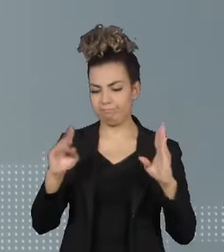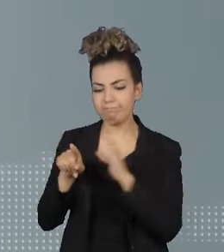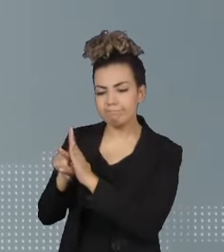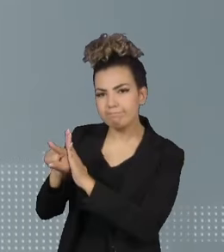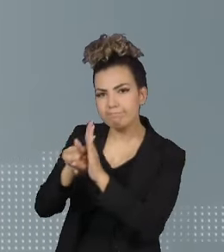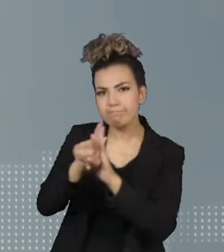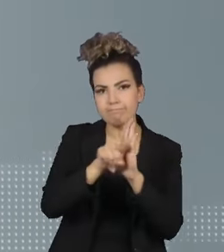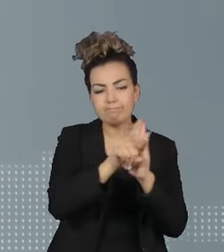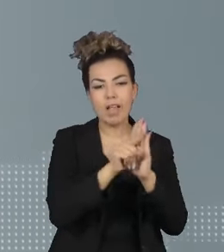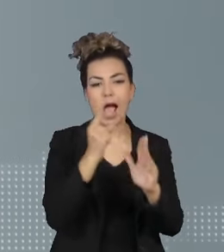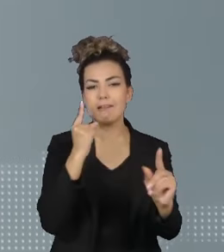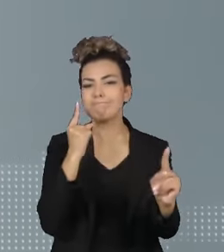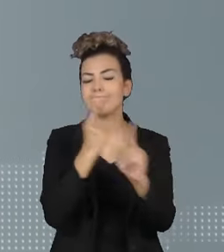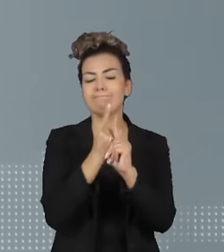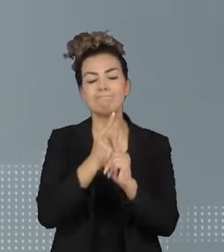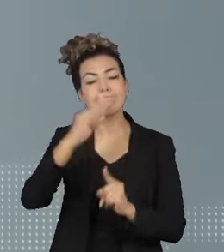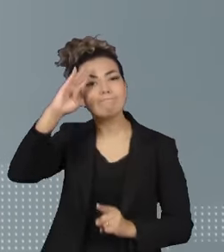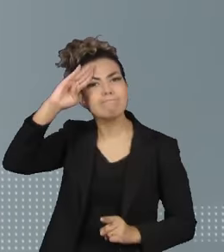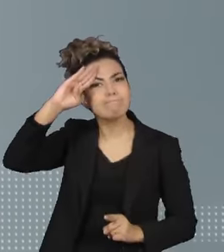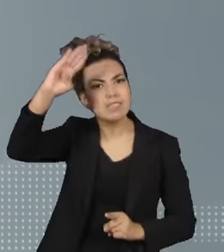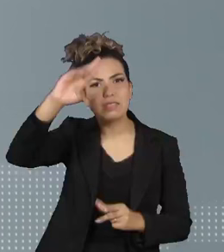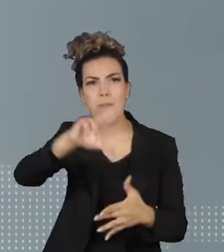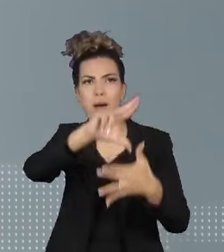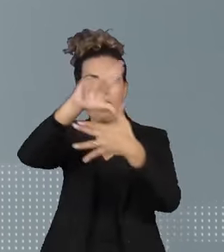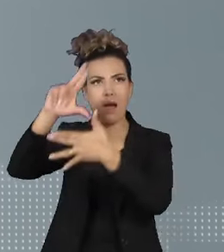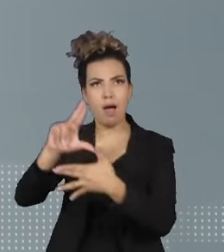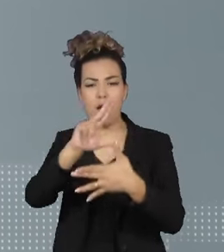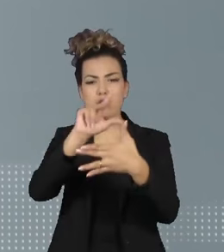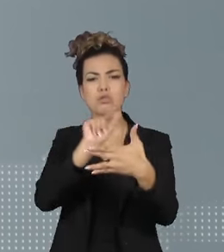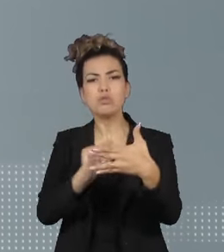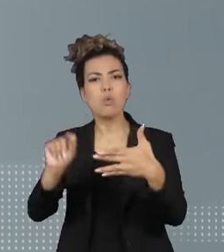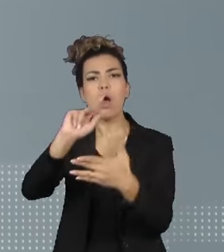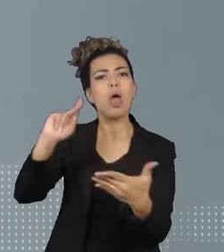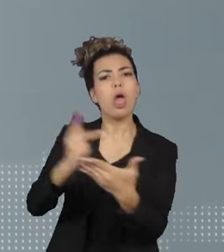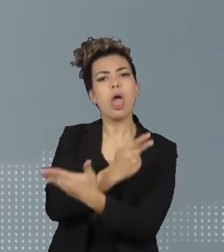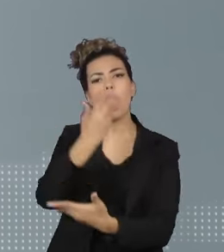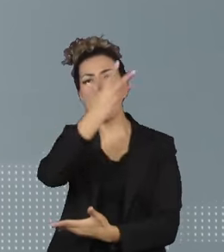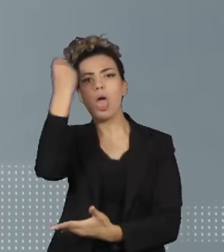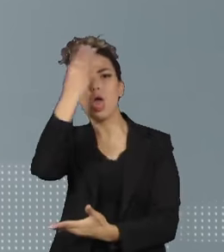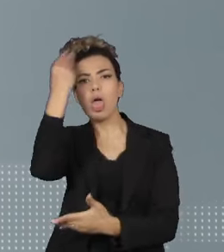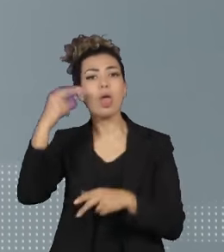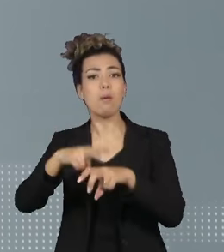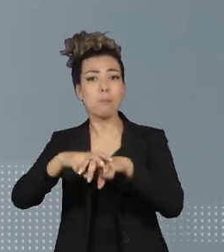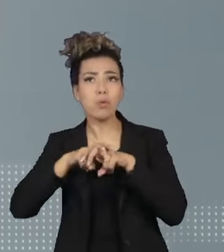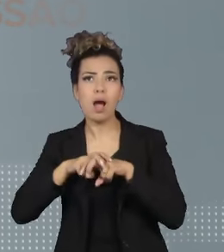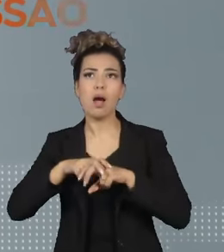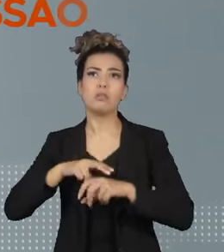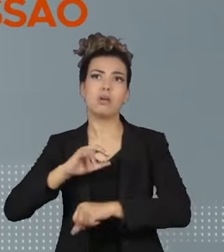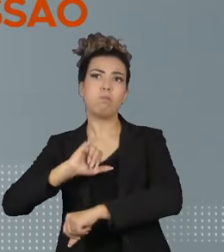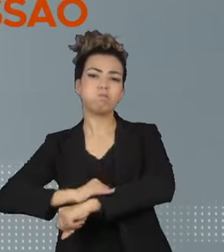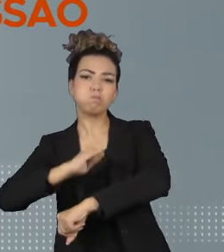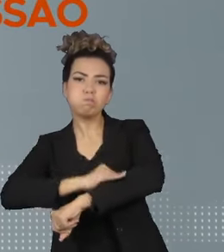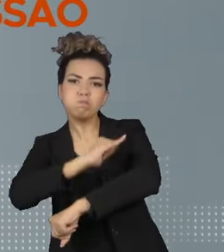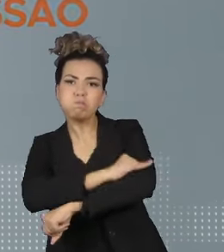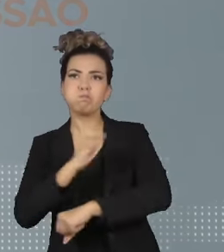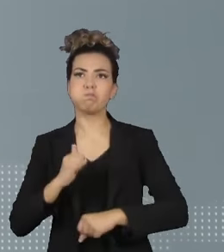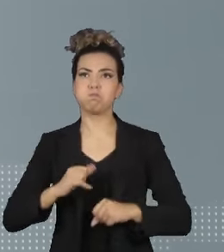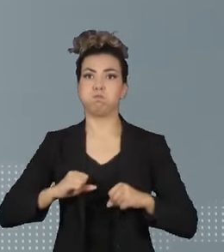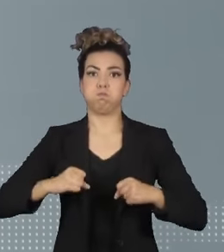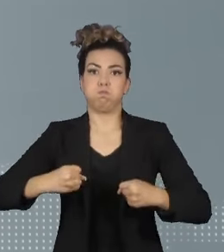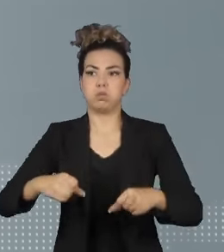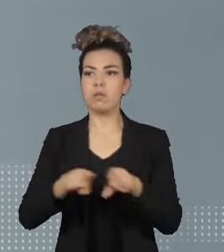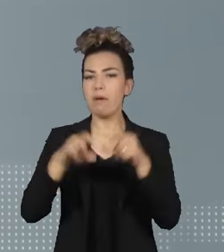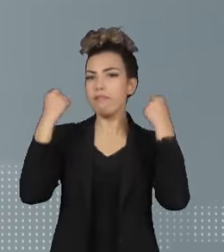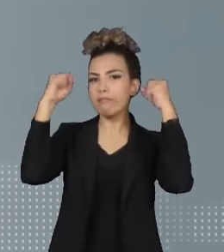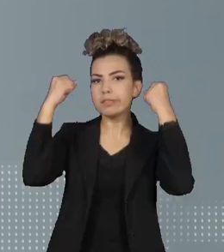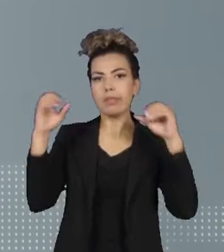que os principais fatores de risco para a América Latina são obesidade, inatividade física e depressão. No caso